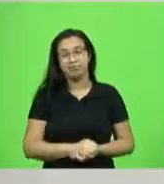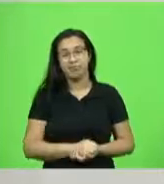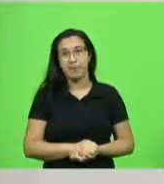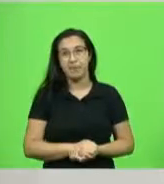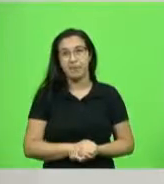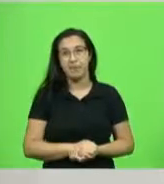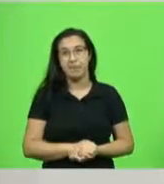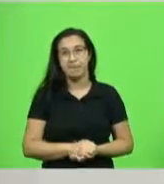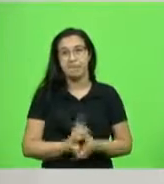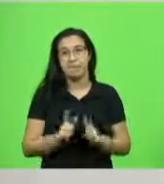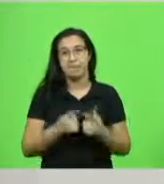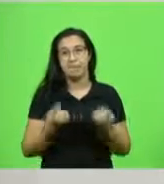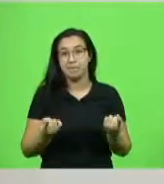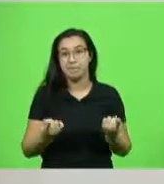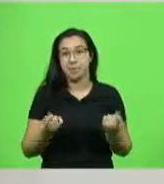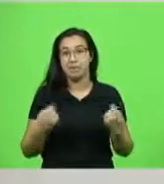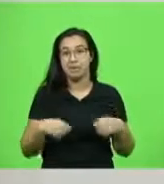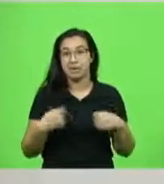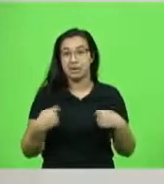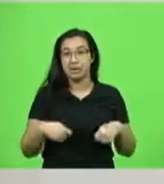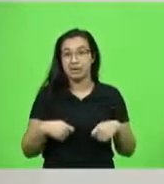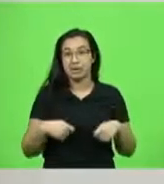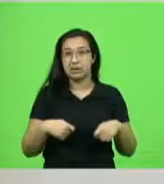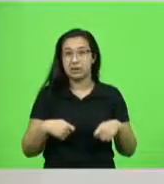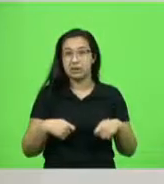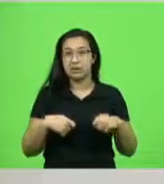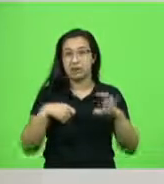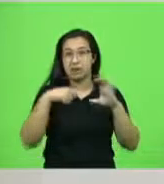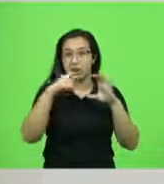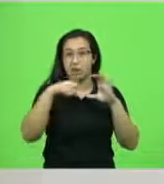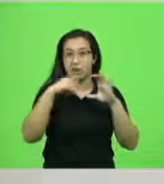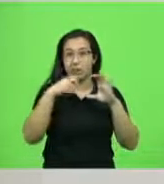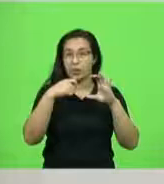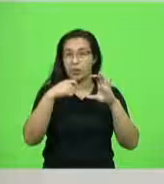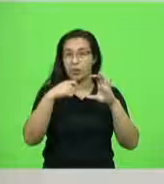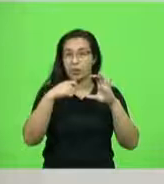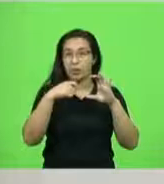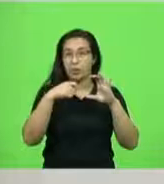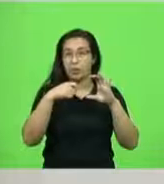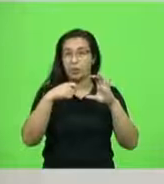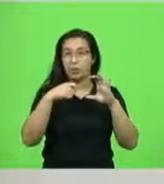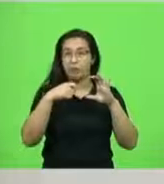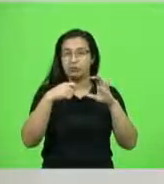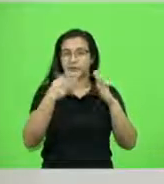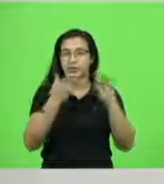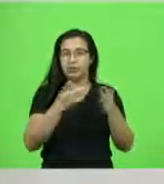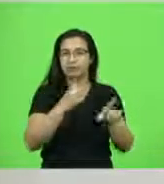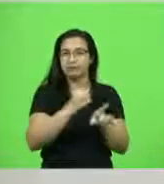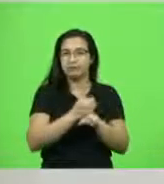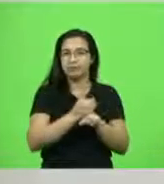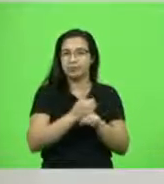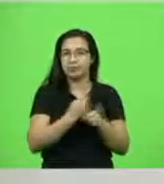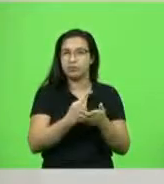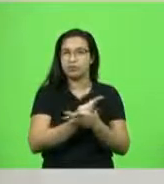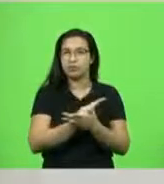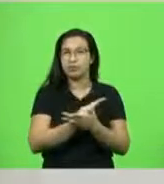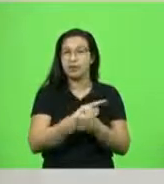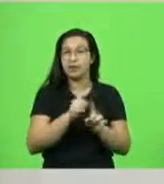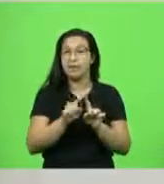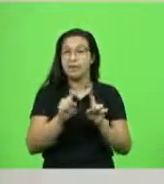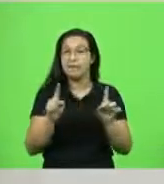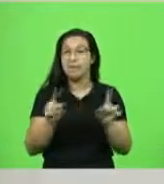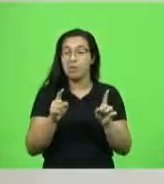ter as câmeras de monitoramento. Foram compradas várias, presidente Alba, várias pelo governo, mas a tecnologia